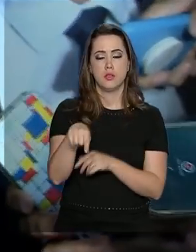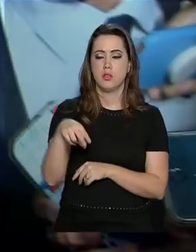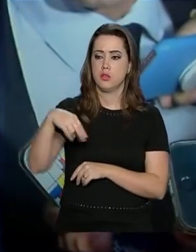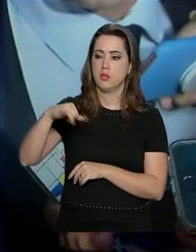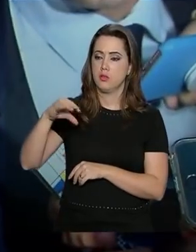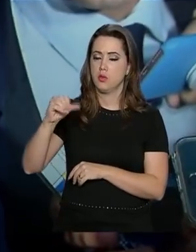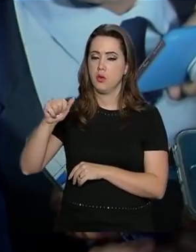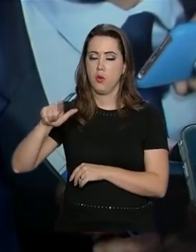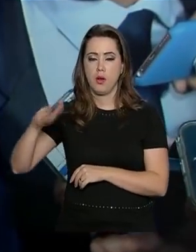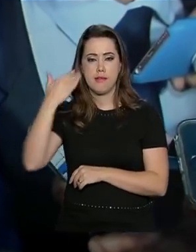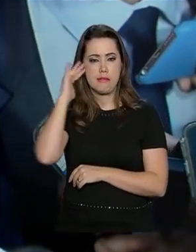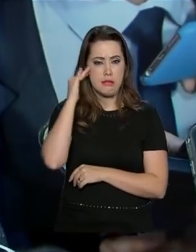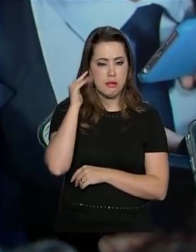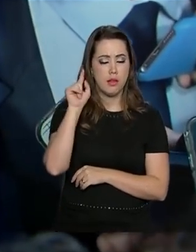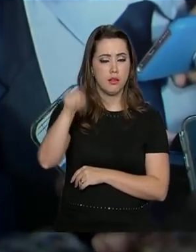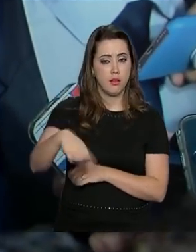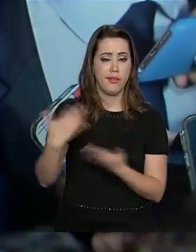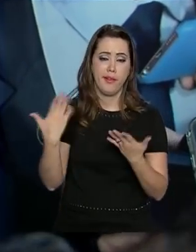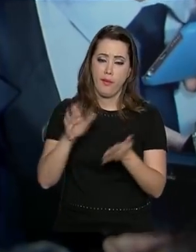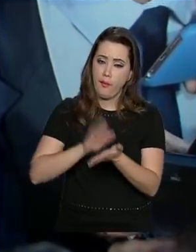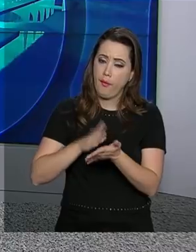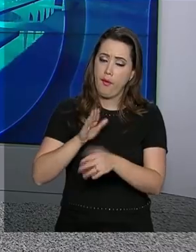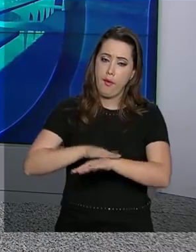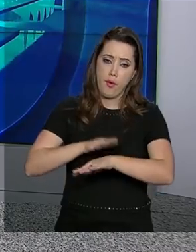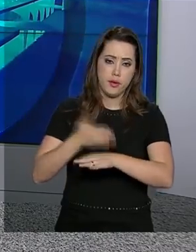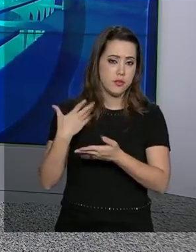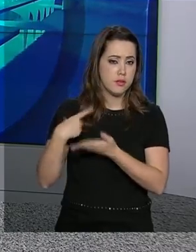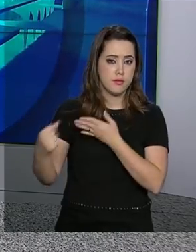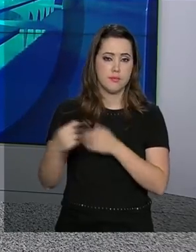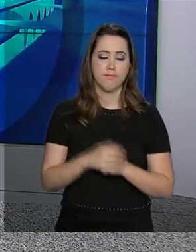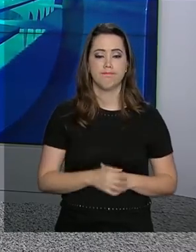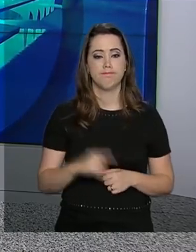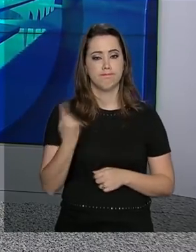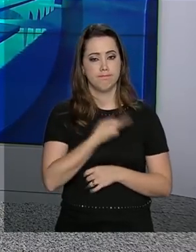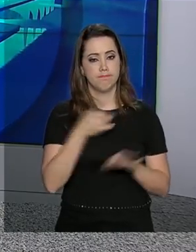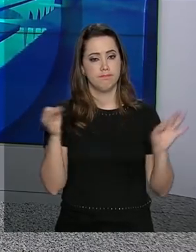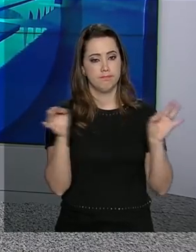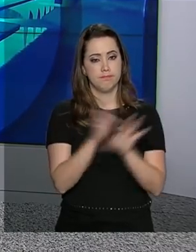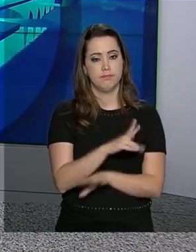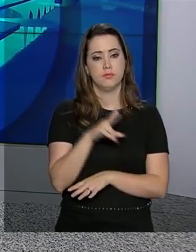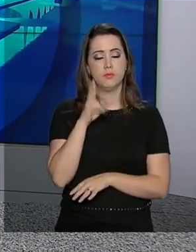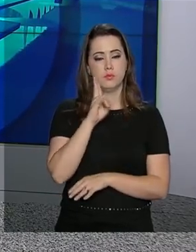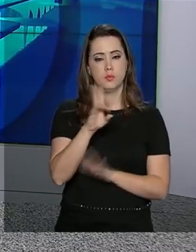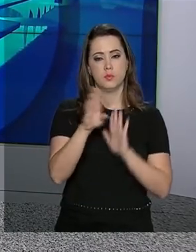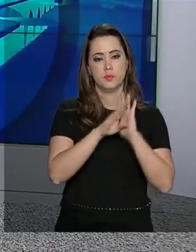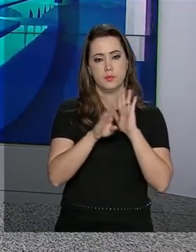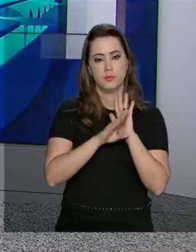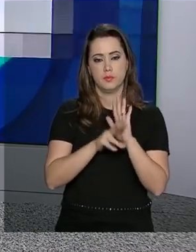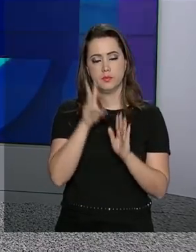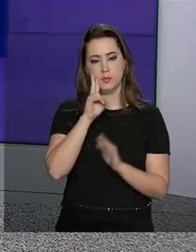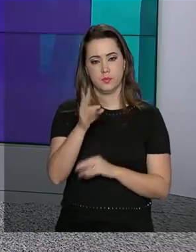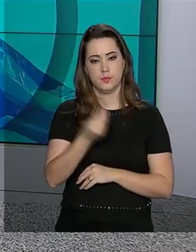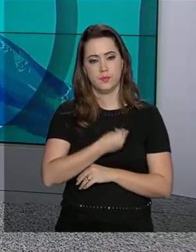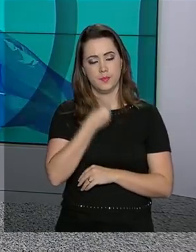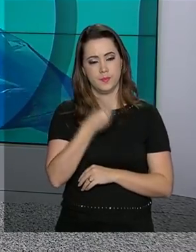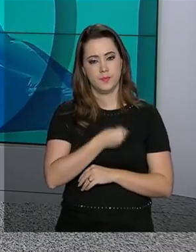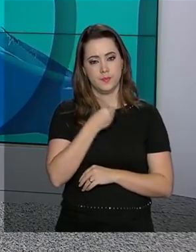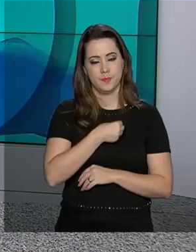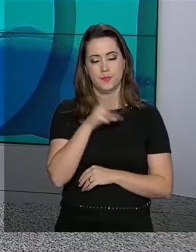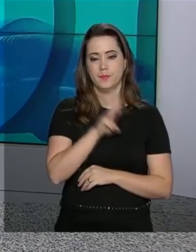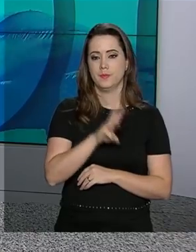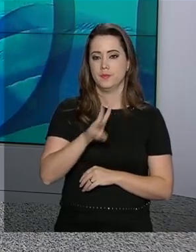Nicolás Maduro compreenda que é a hora de ele se retirar. Nós ficamos por aqui. Toda a nossa programação você